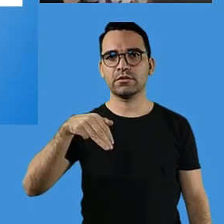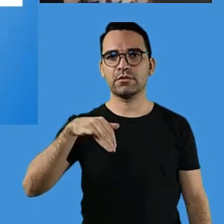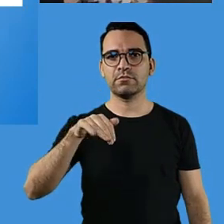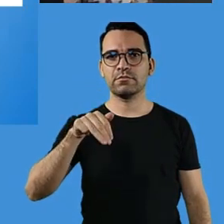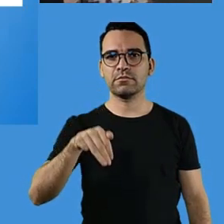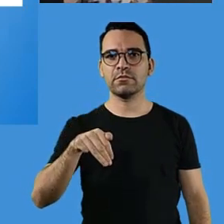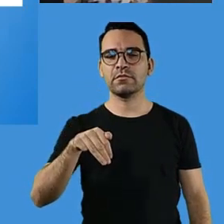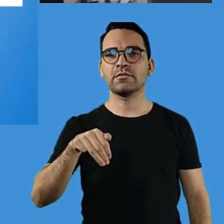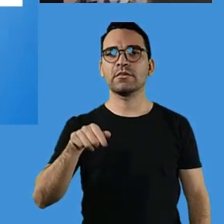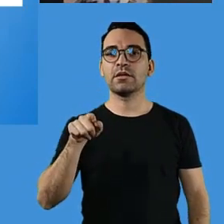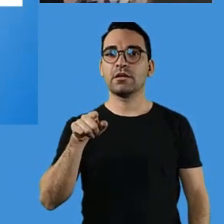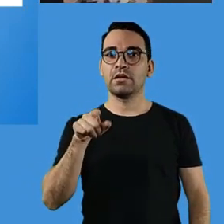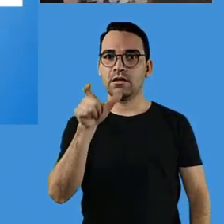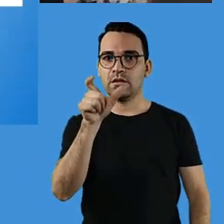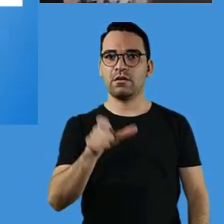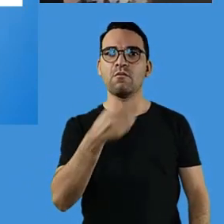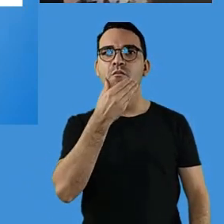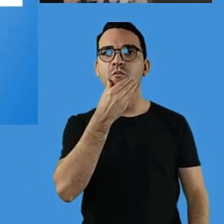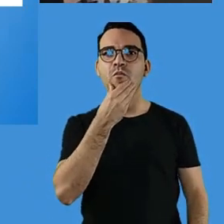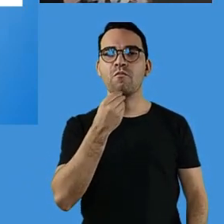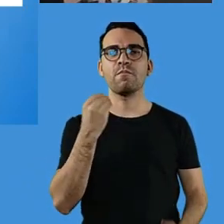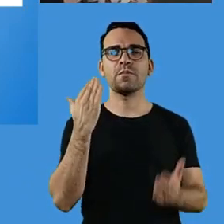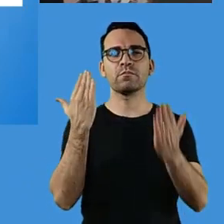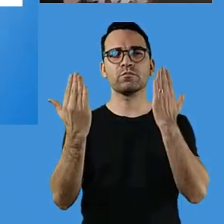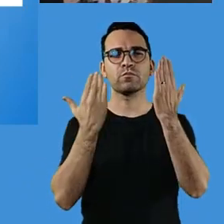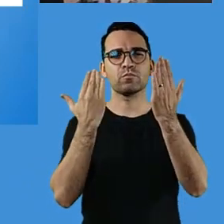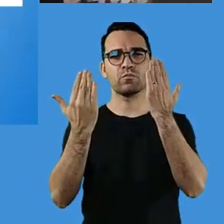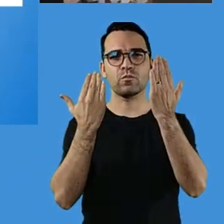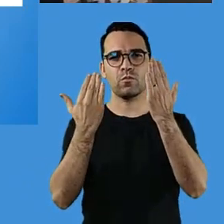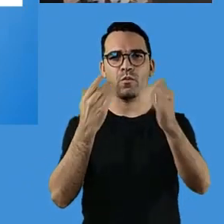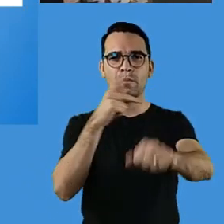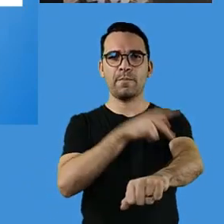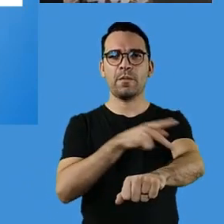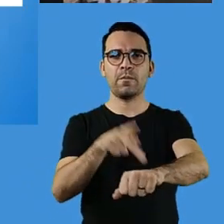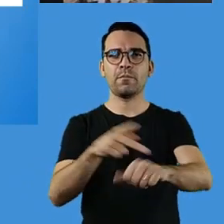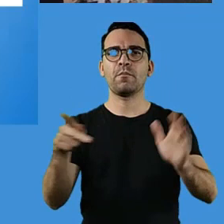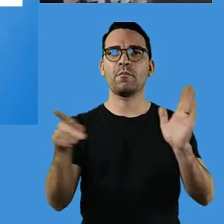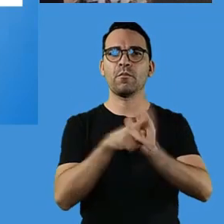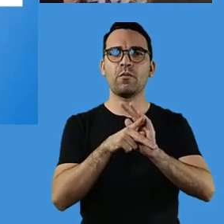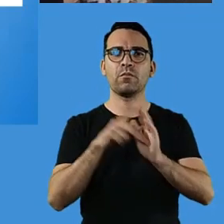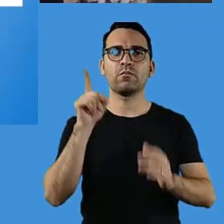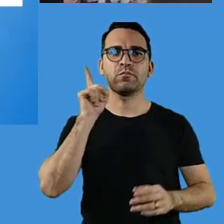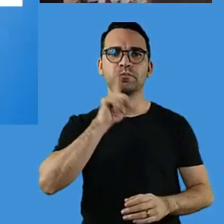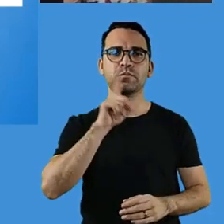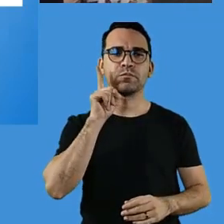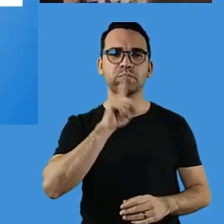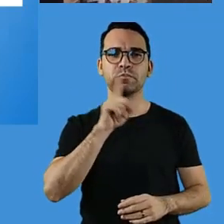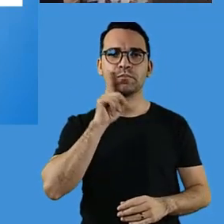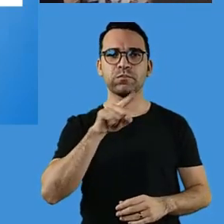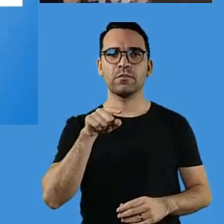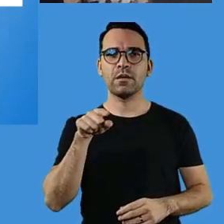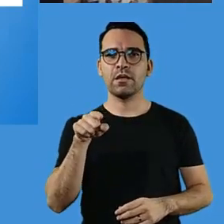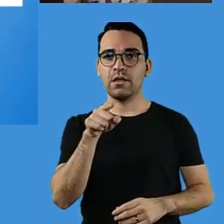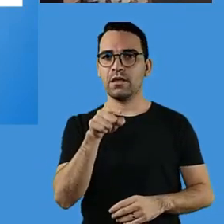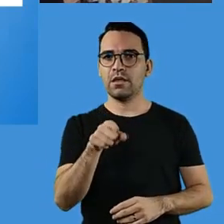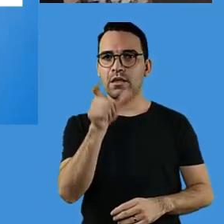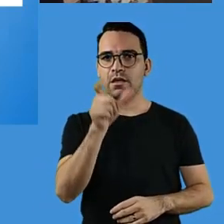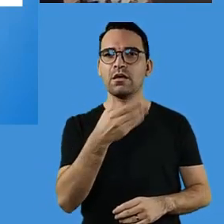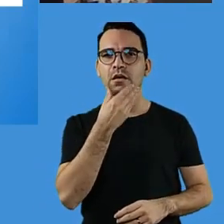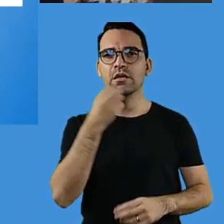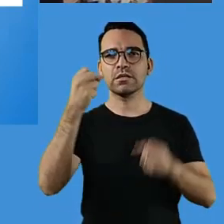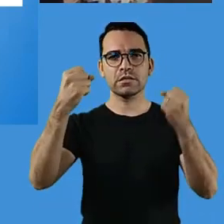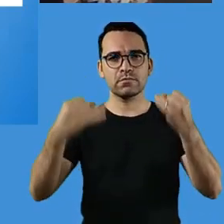de Benjamin Blom, um importante psicólogo, pedagogo americano, ele diz que a